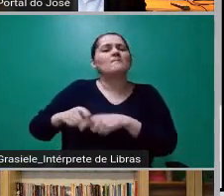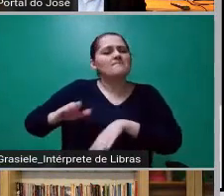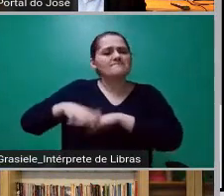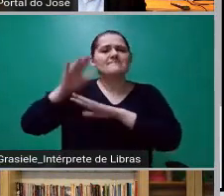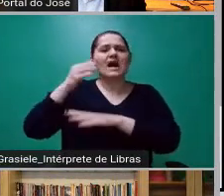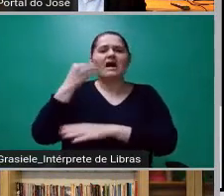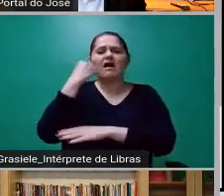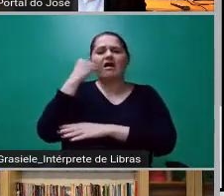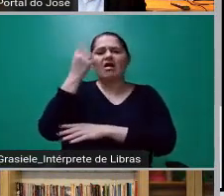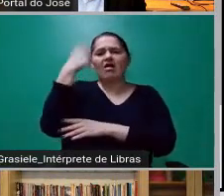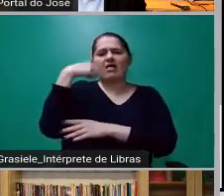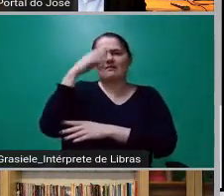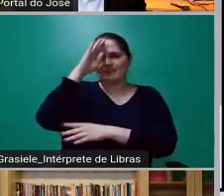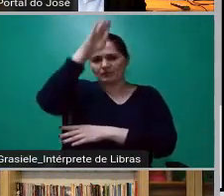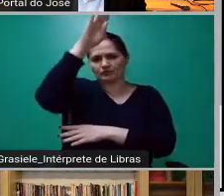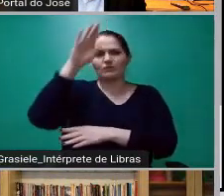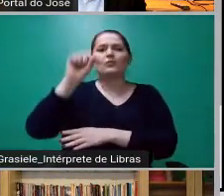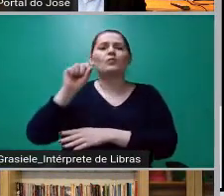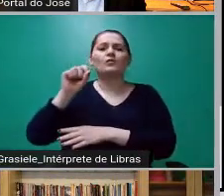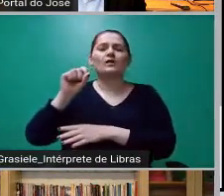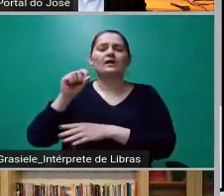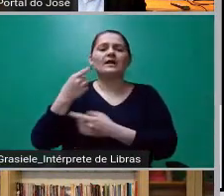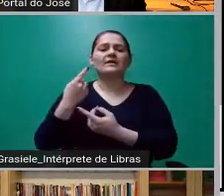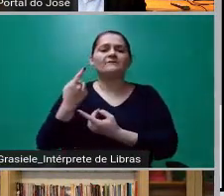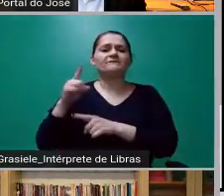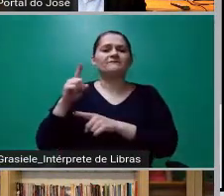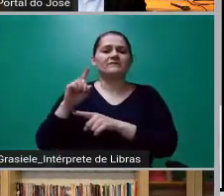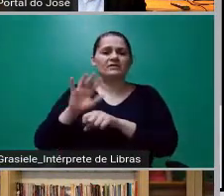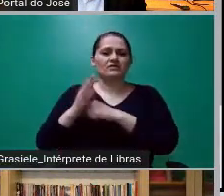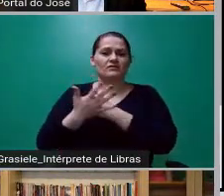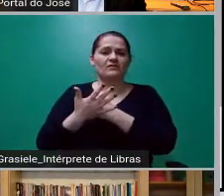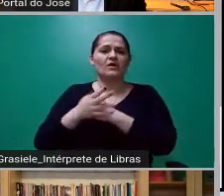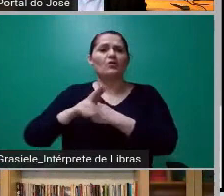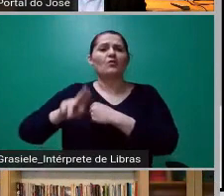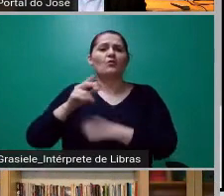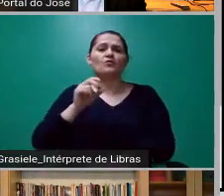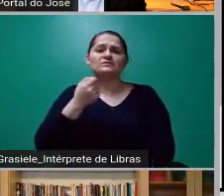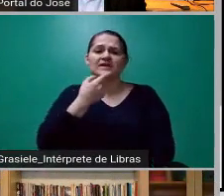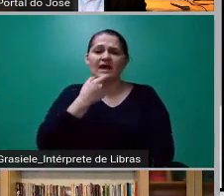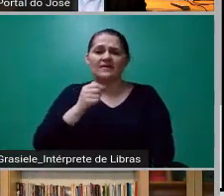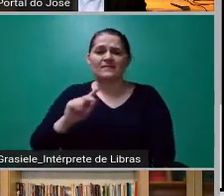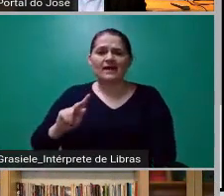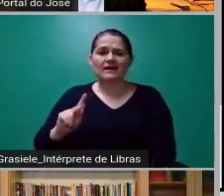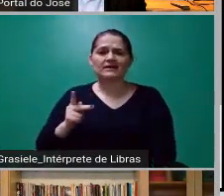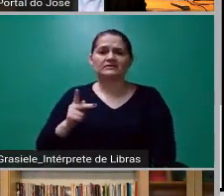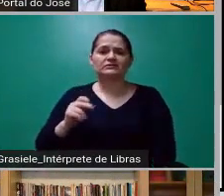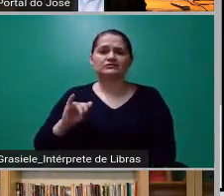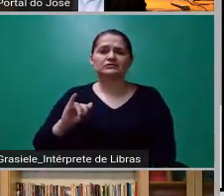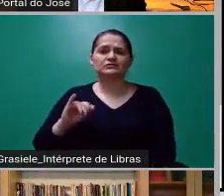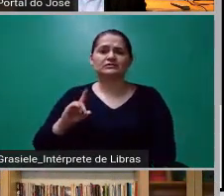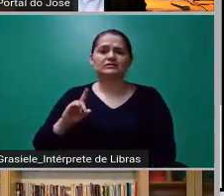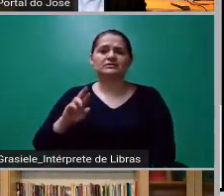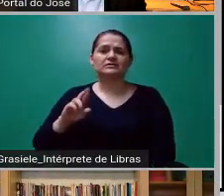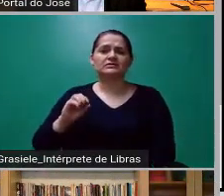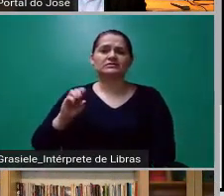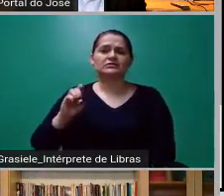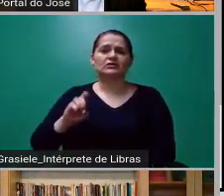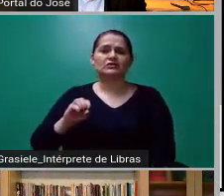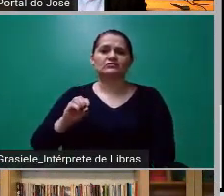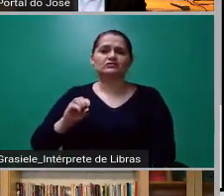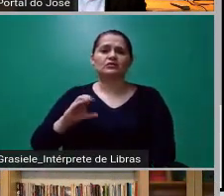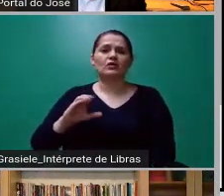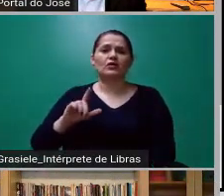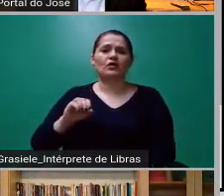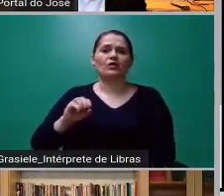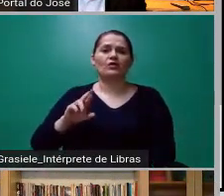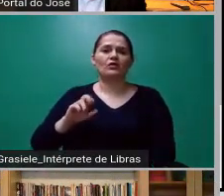passou a ser feito com base na doação de hidroxicloroquina ou de vermictina. Isso é uma distorção desse processo de comunicação